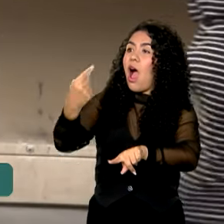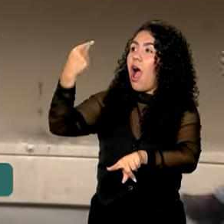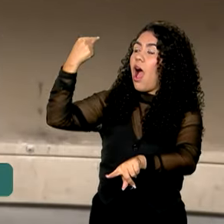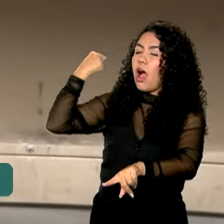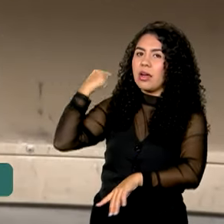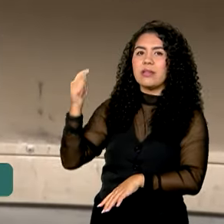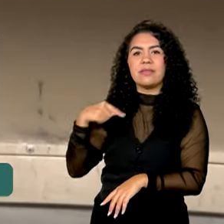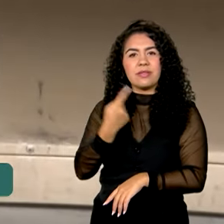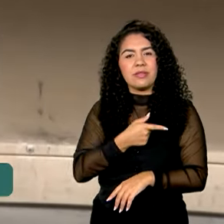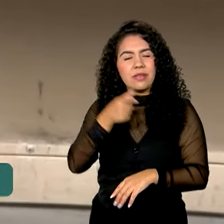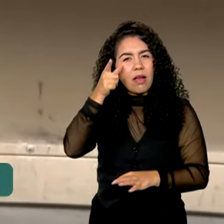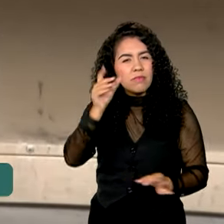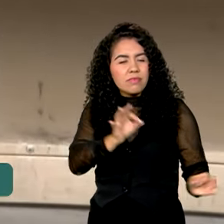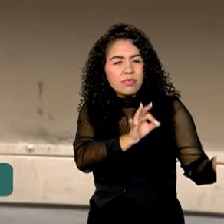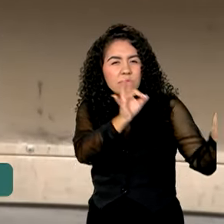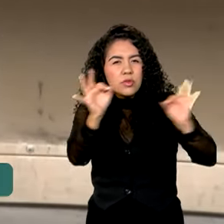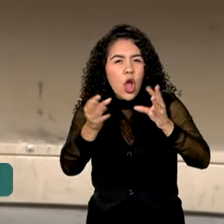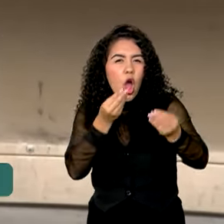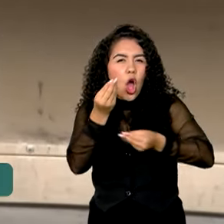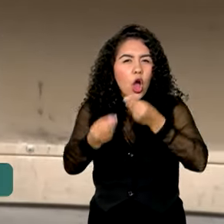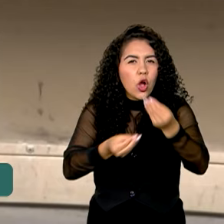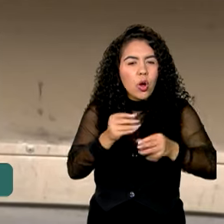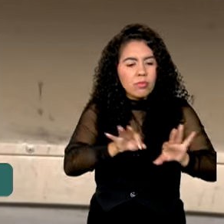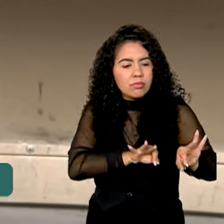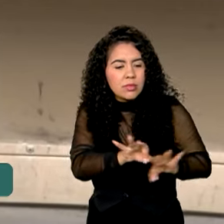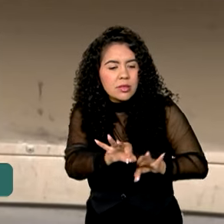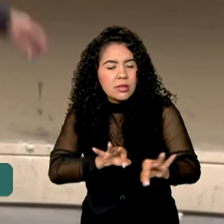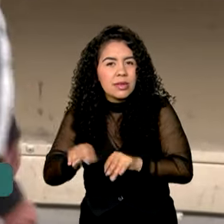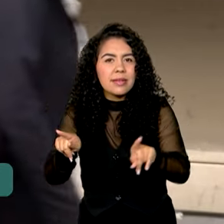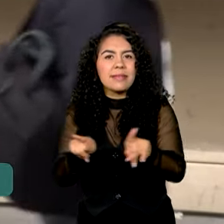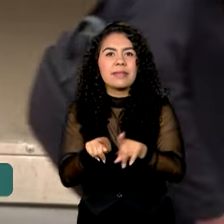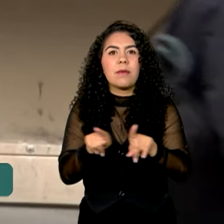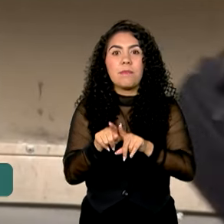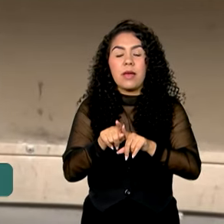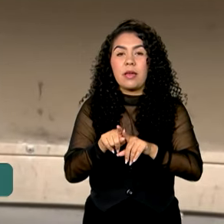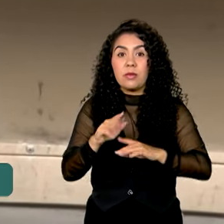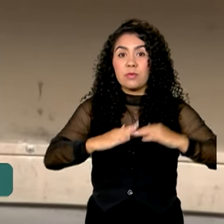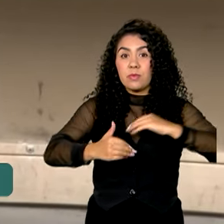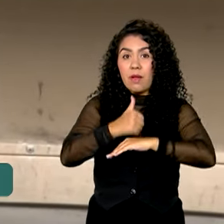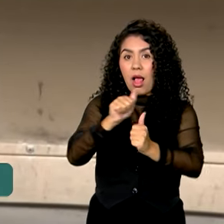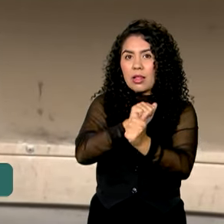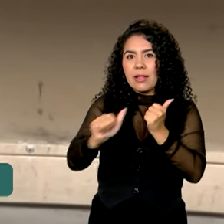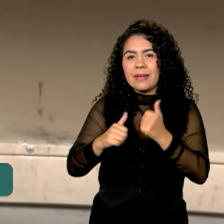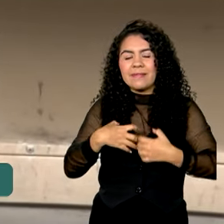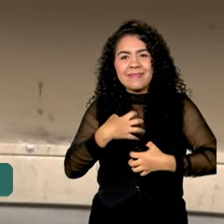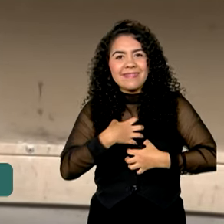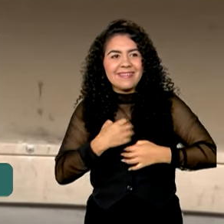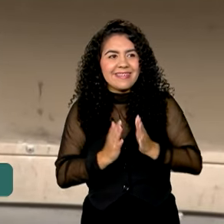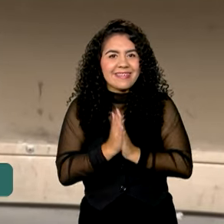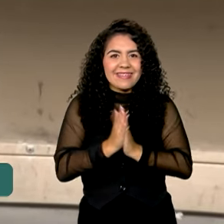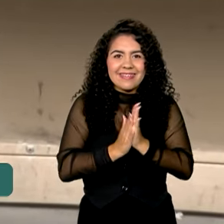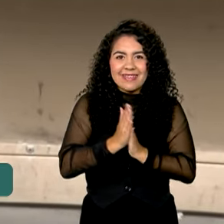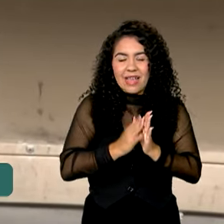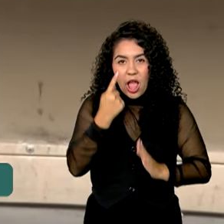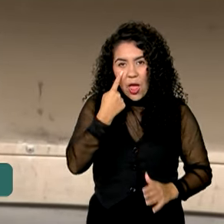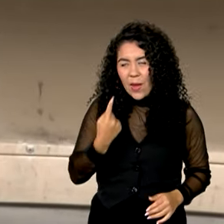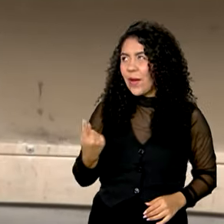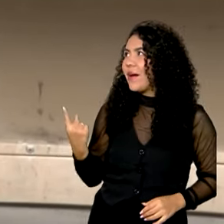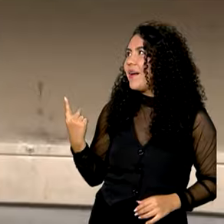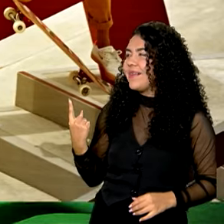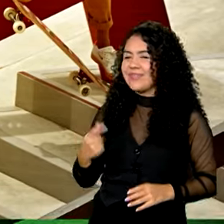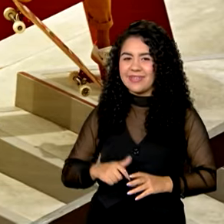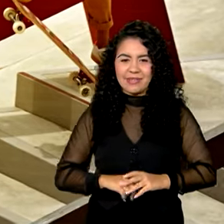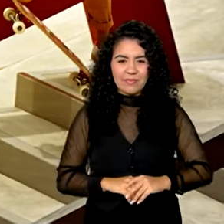conferir de perto os preparativos e a expectativa dos atletas e turistas para o maior desafio esportivo do mundo. Confira.